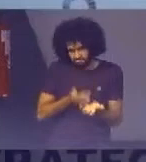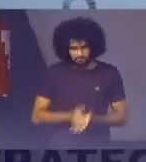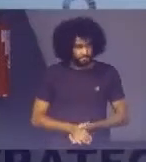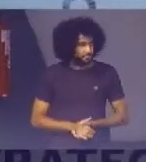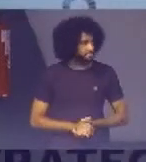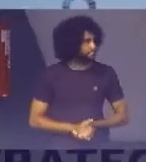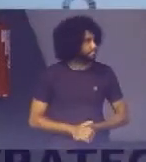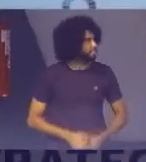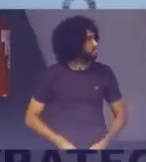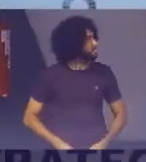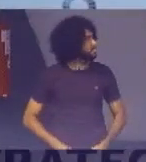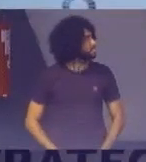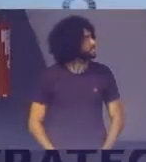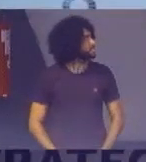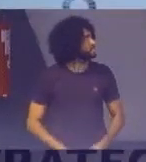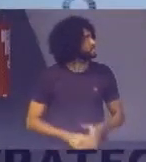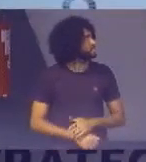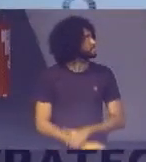Né?